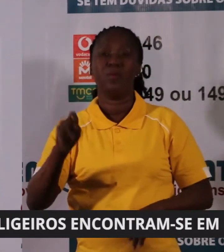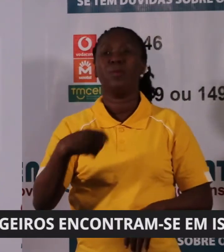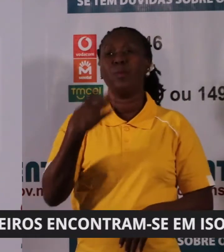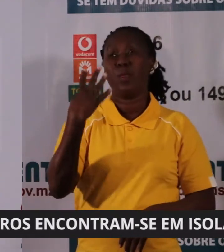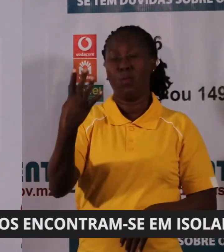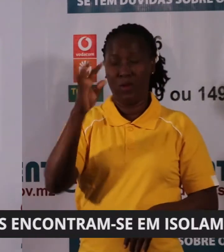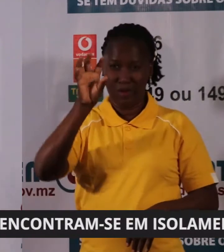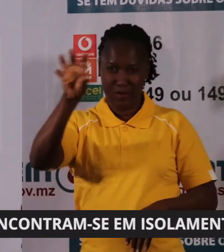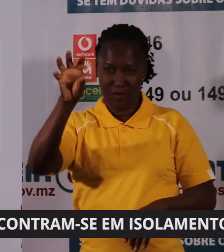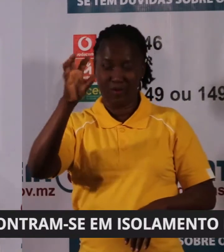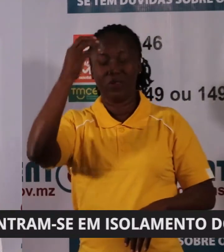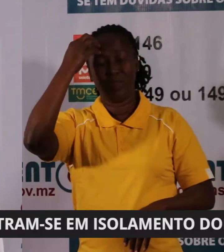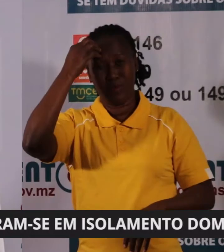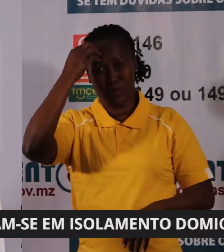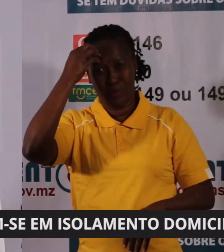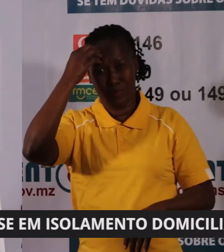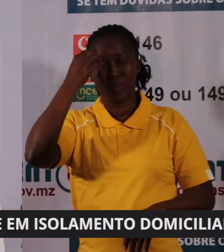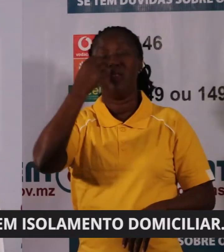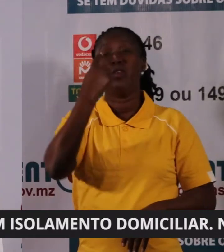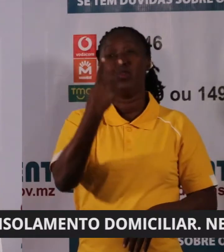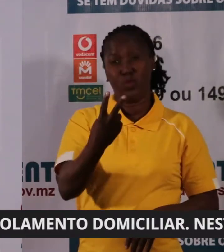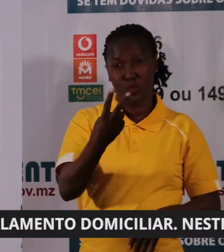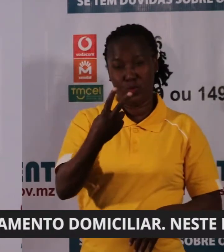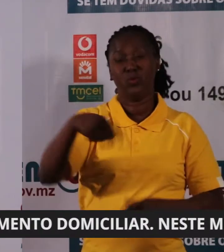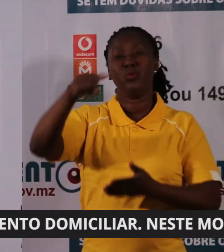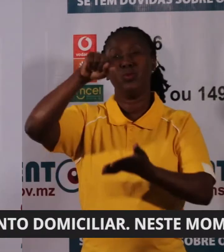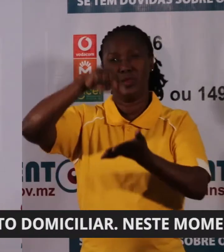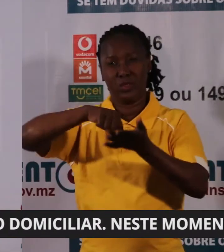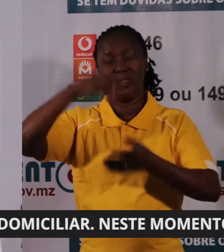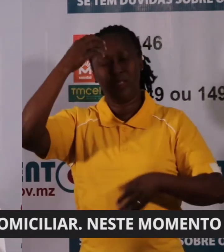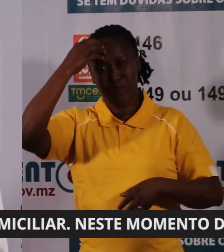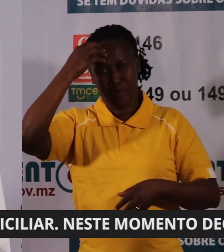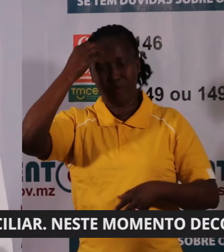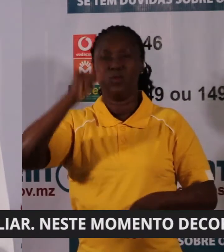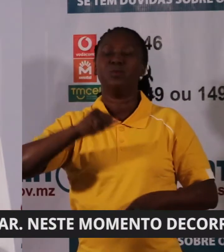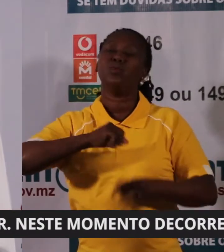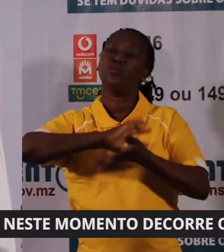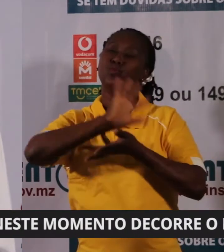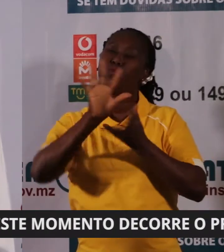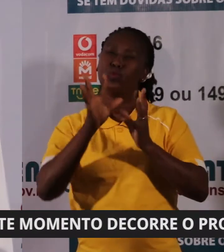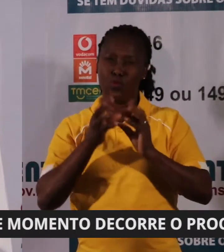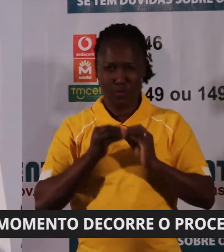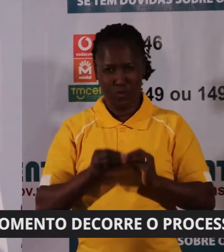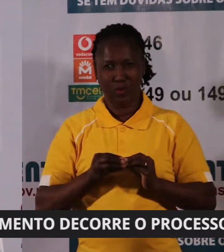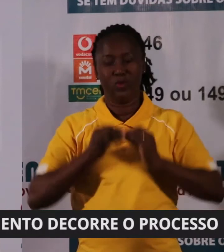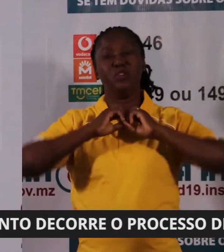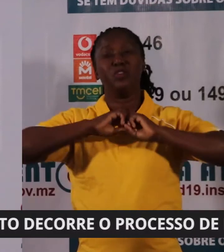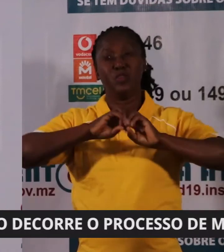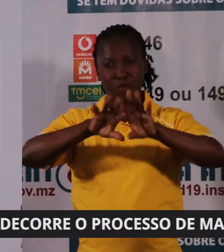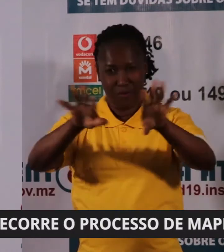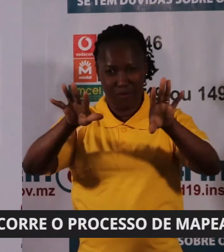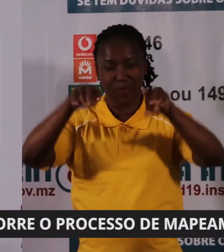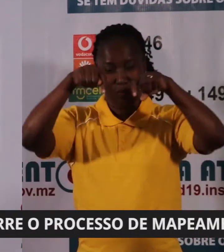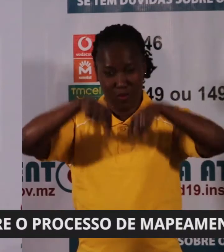na província de Maputo e 2 na cidade de Moçambique. Todos esses indivíduos que reportamos como